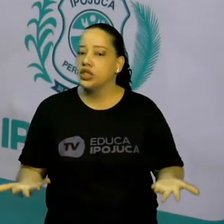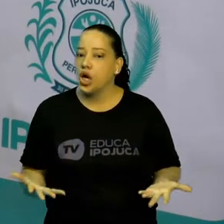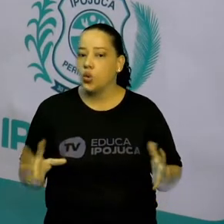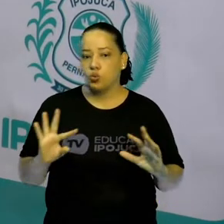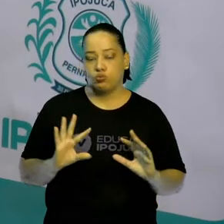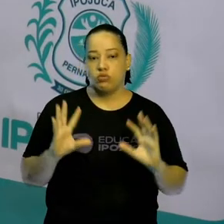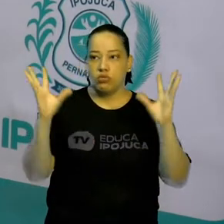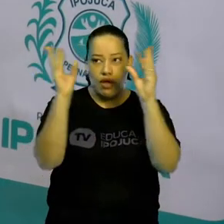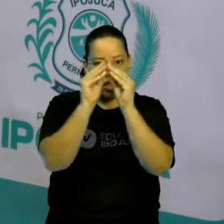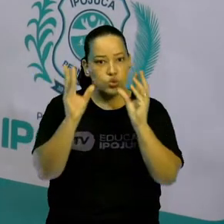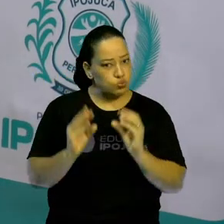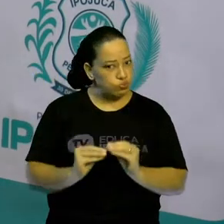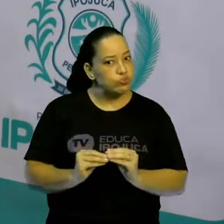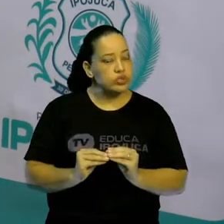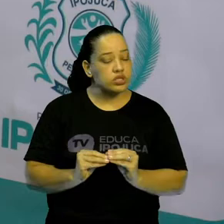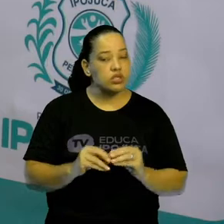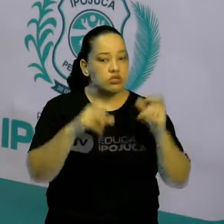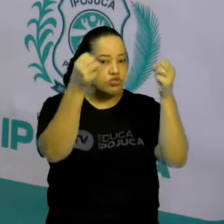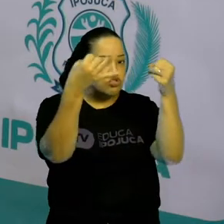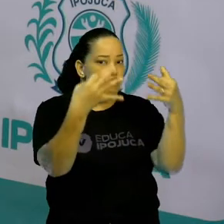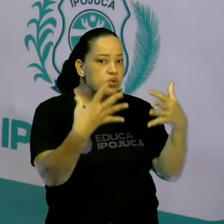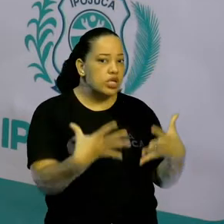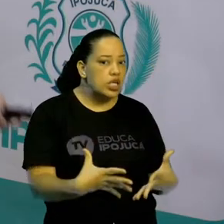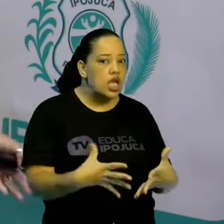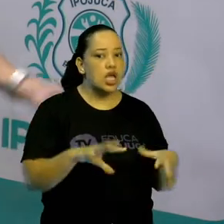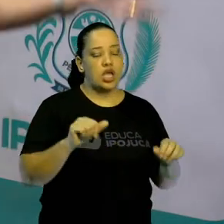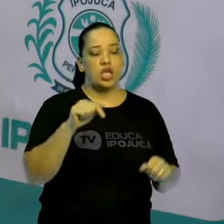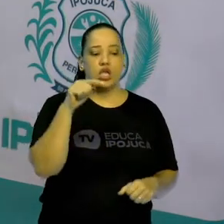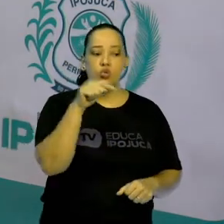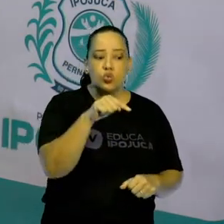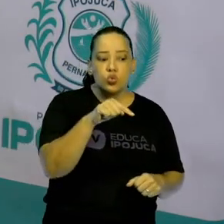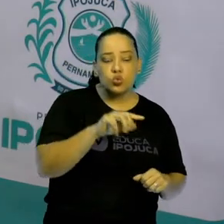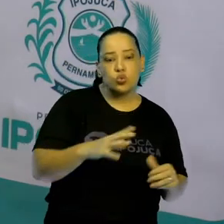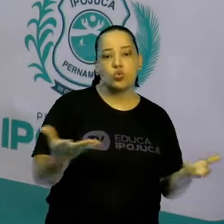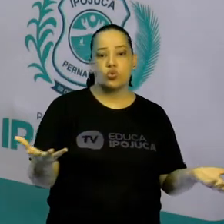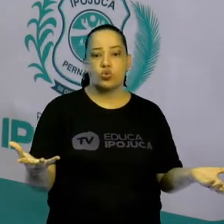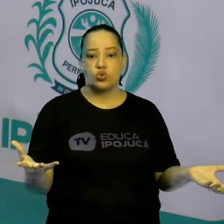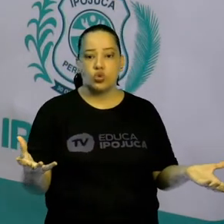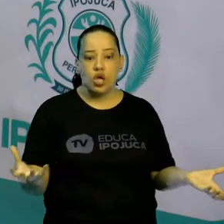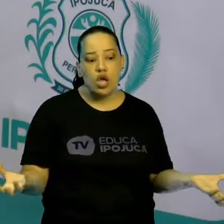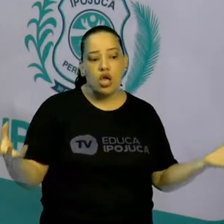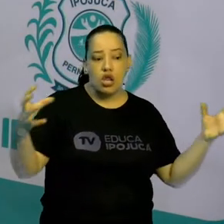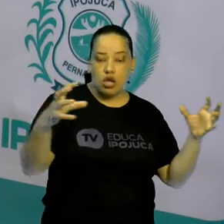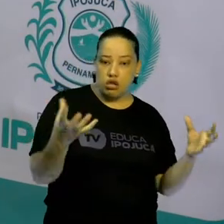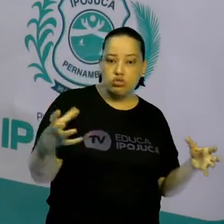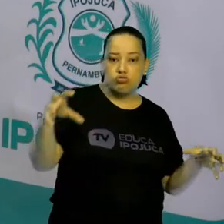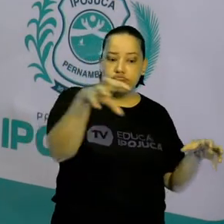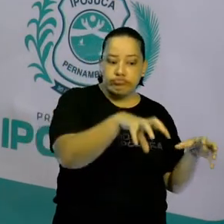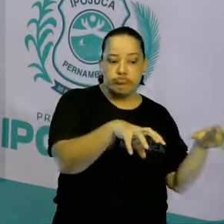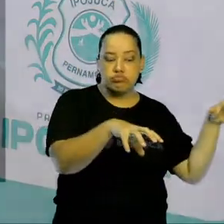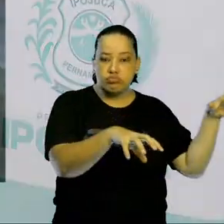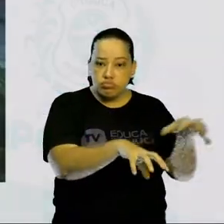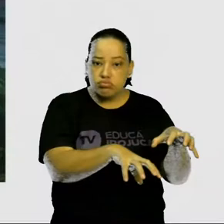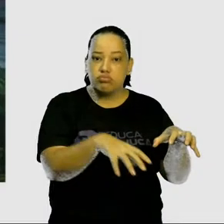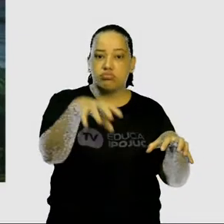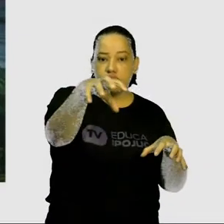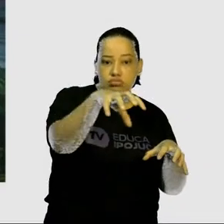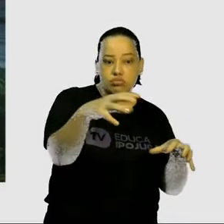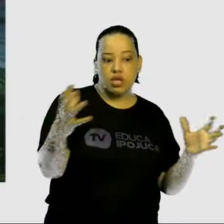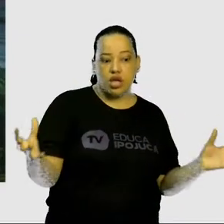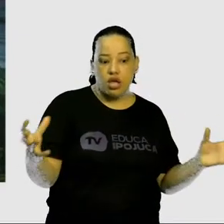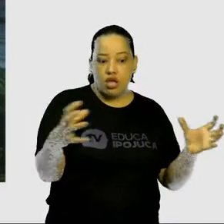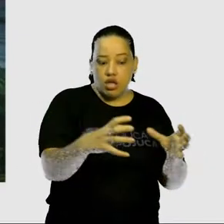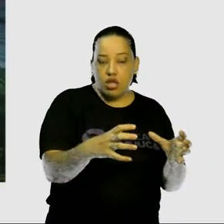falei, ou seja, todos os ecossistemas, quando eles se juntam aqui no nosso planeta, eu tenho o que nós